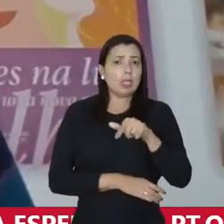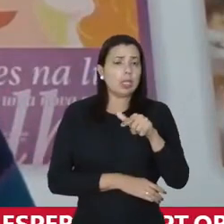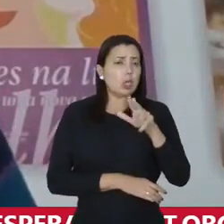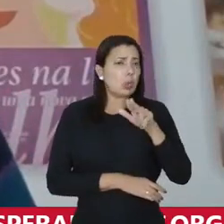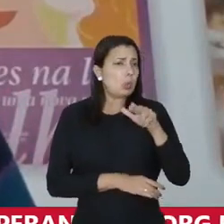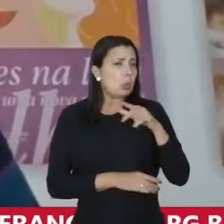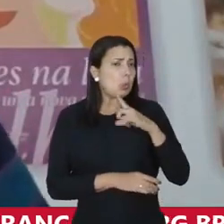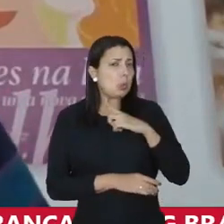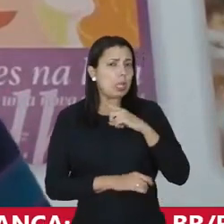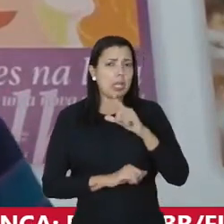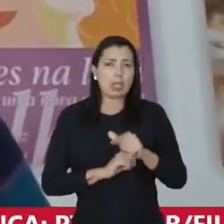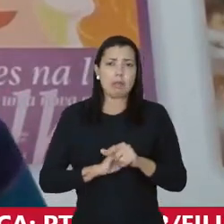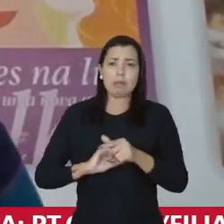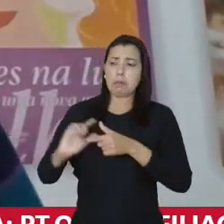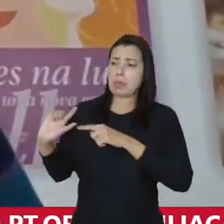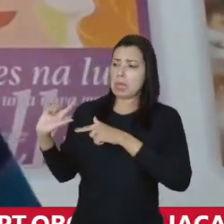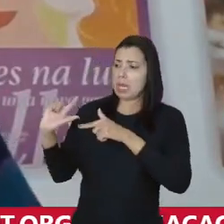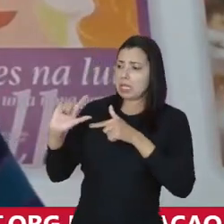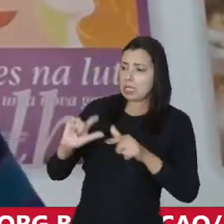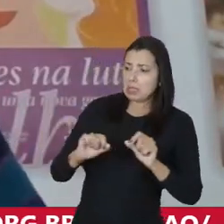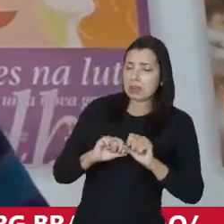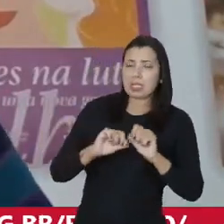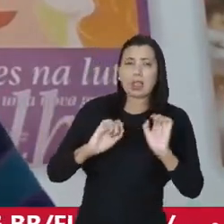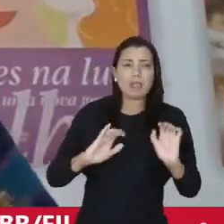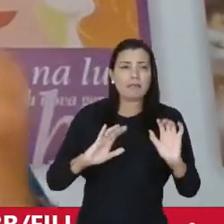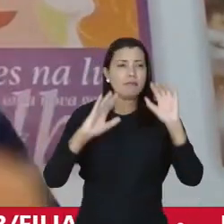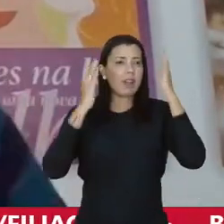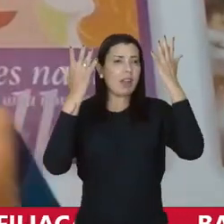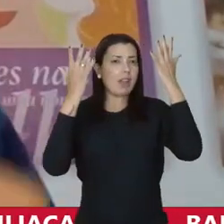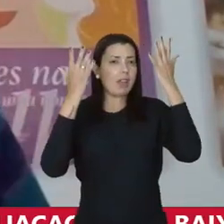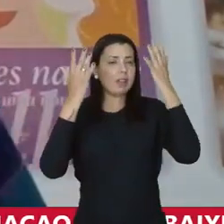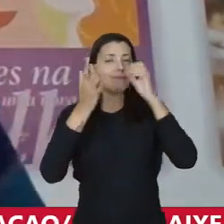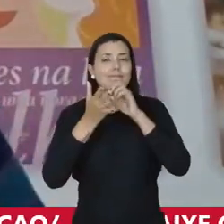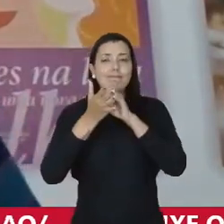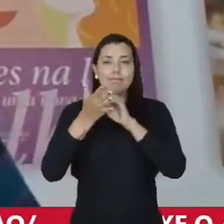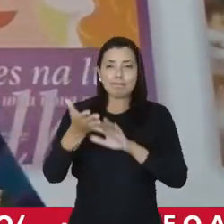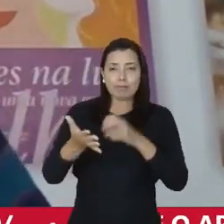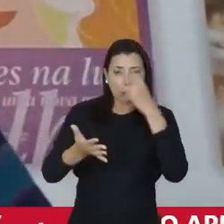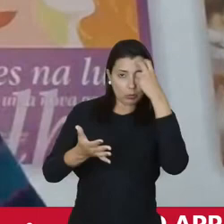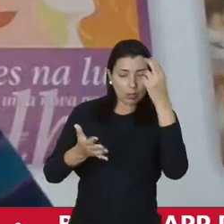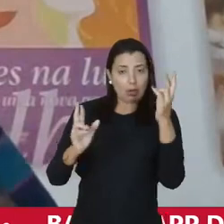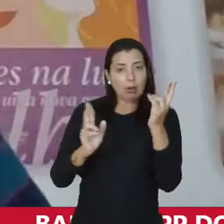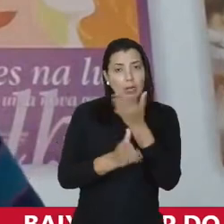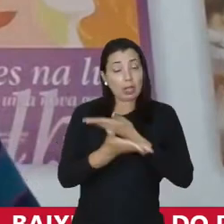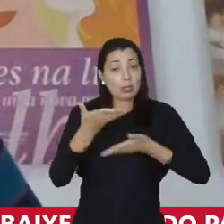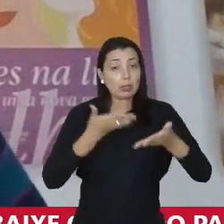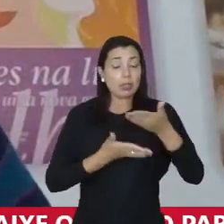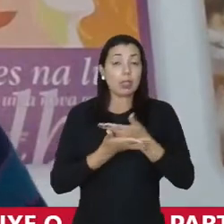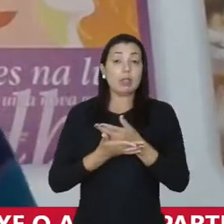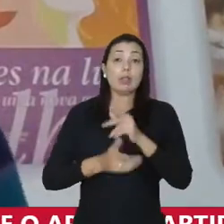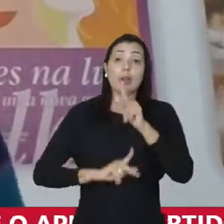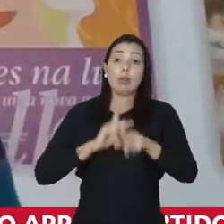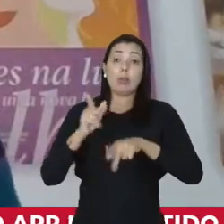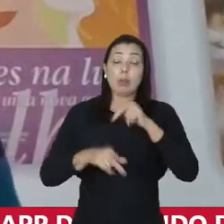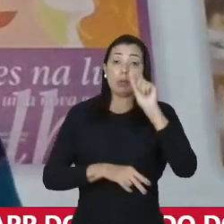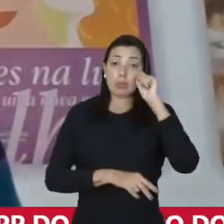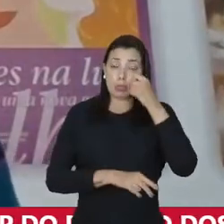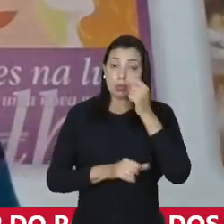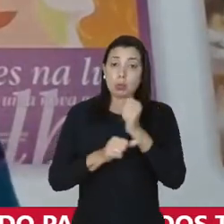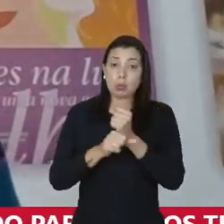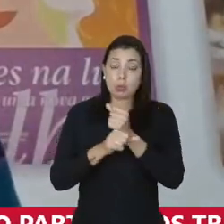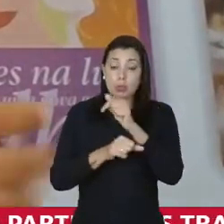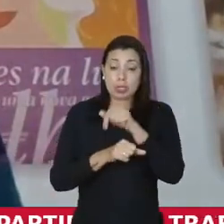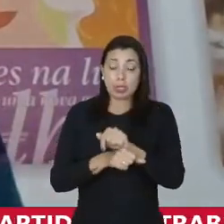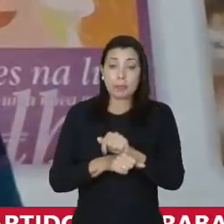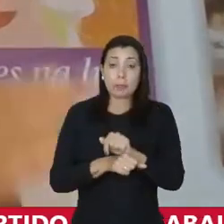tradição de fazer festa, de fazer atividade cultural vinculada ao povo negro. A gente construiu aqui